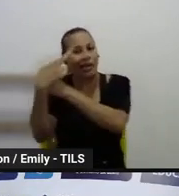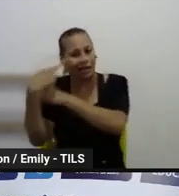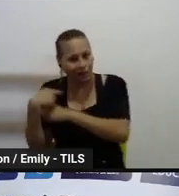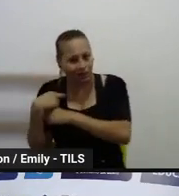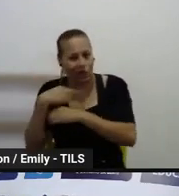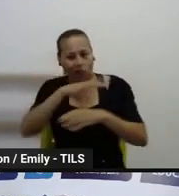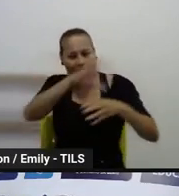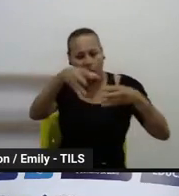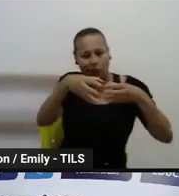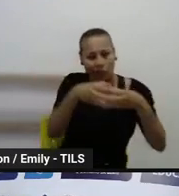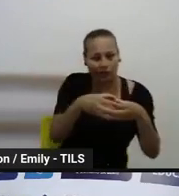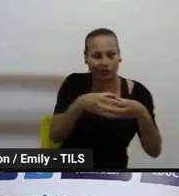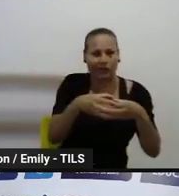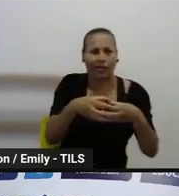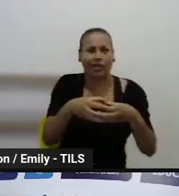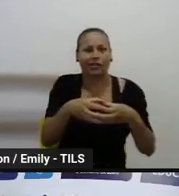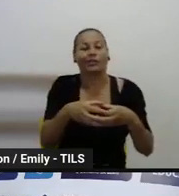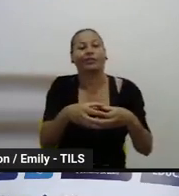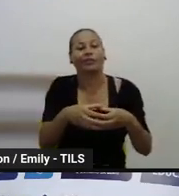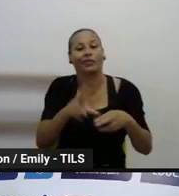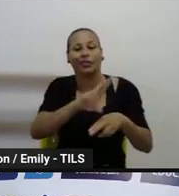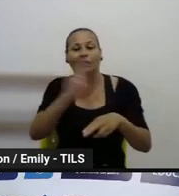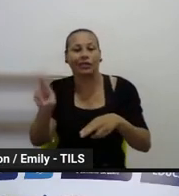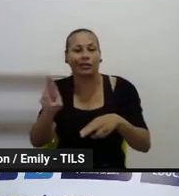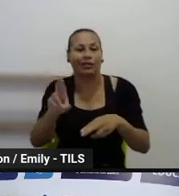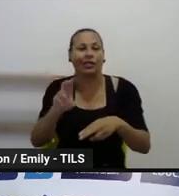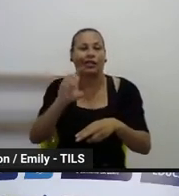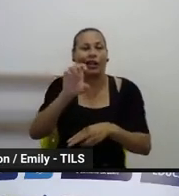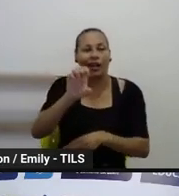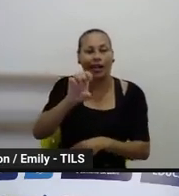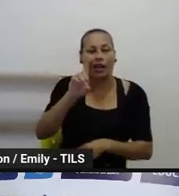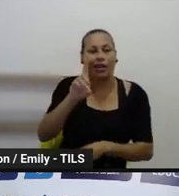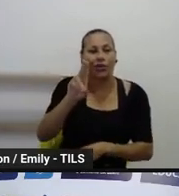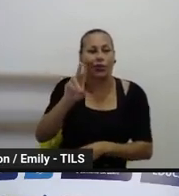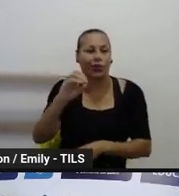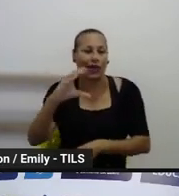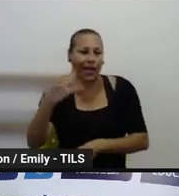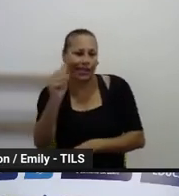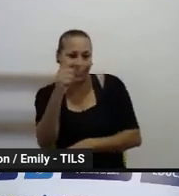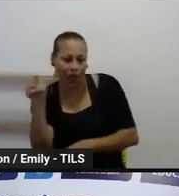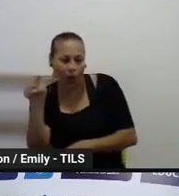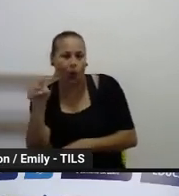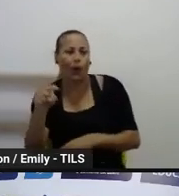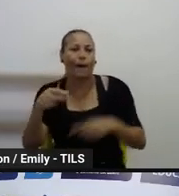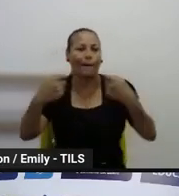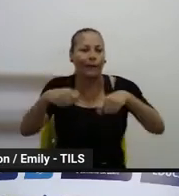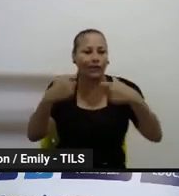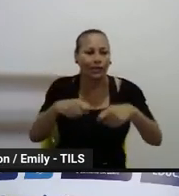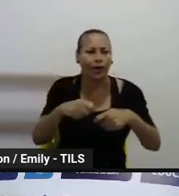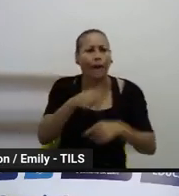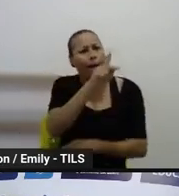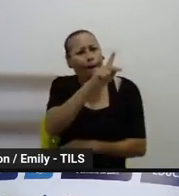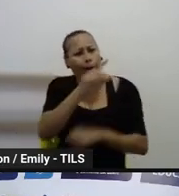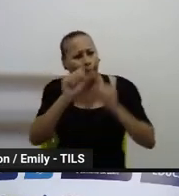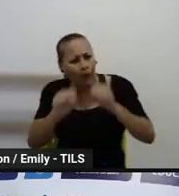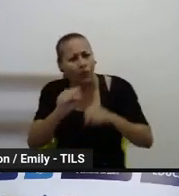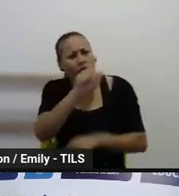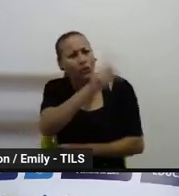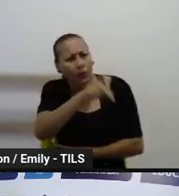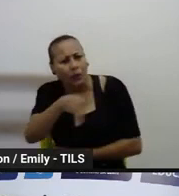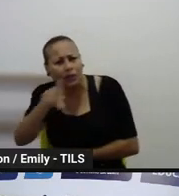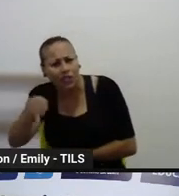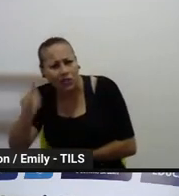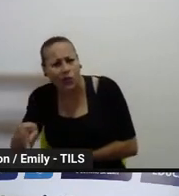e da Secretaria de Educação. E alguém perguntou assim, pode ser professor com 40 horas, mas não seja